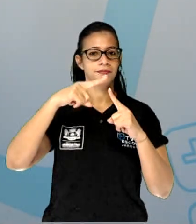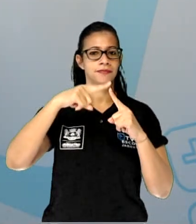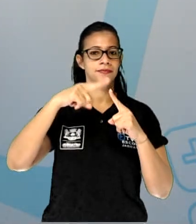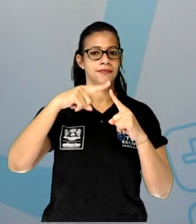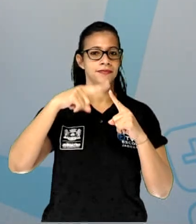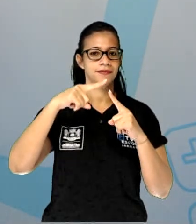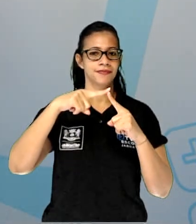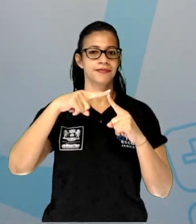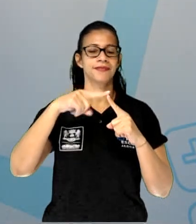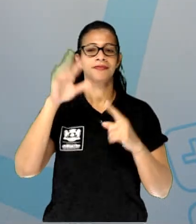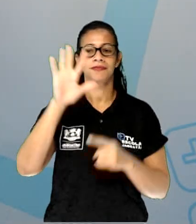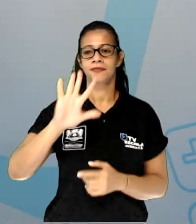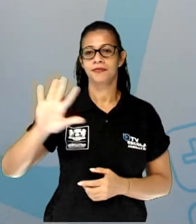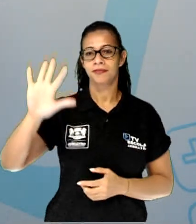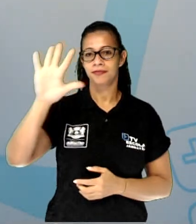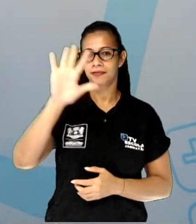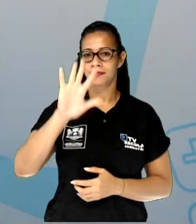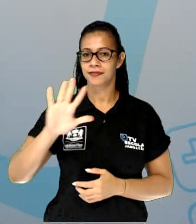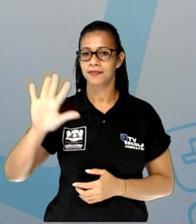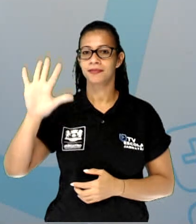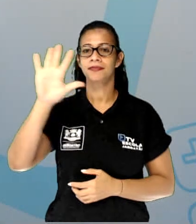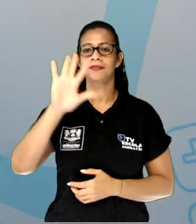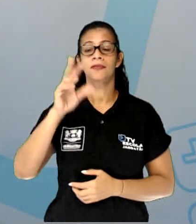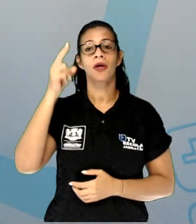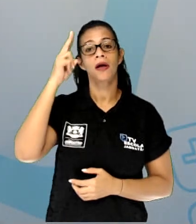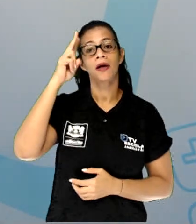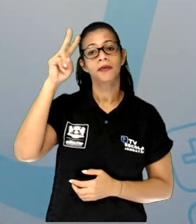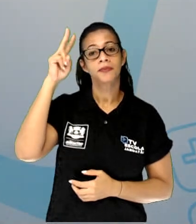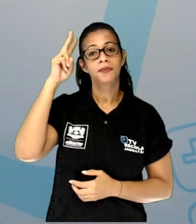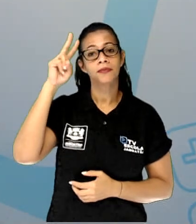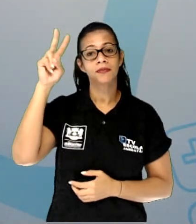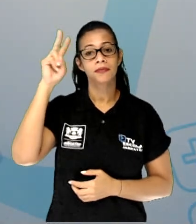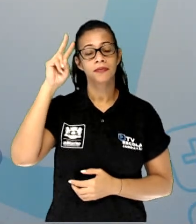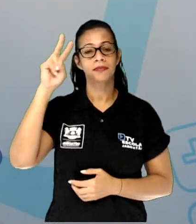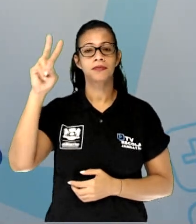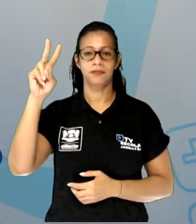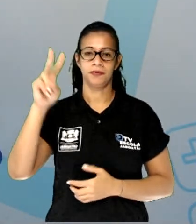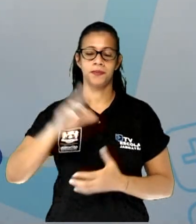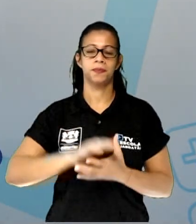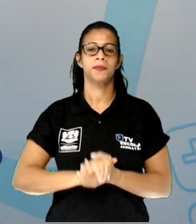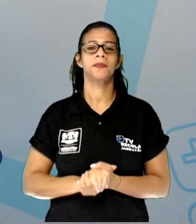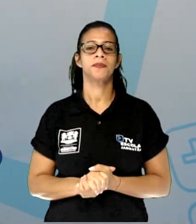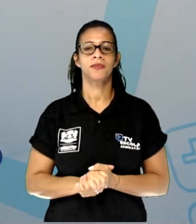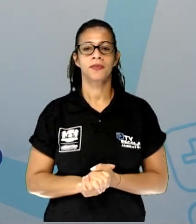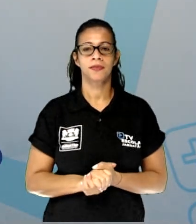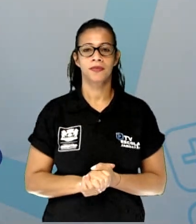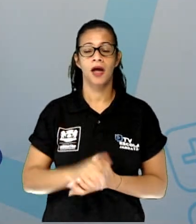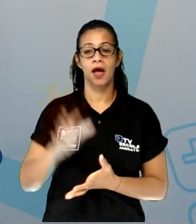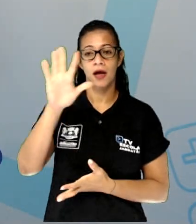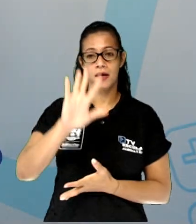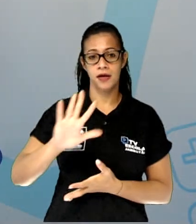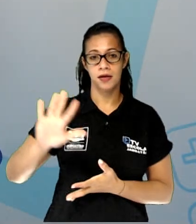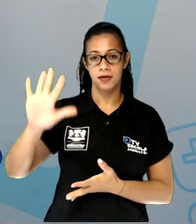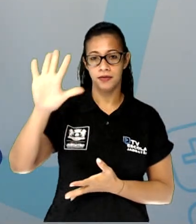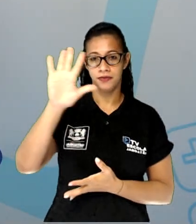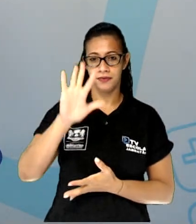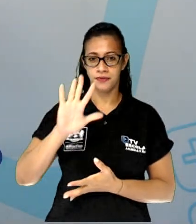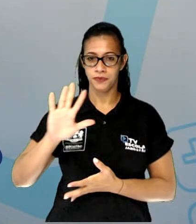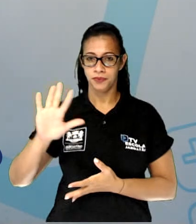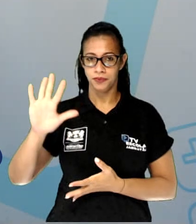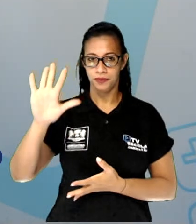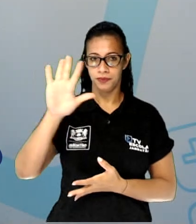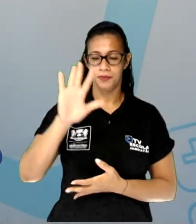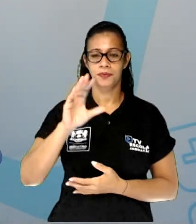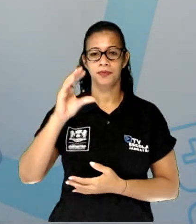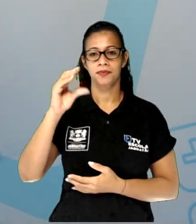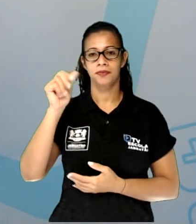plantas. Lembrando que planta é uma representação cartográfica dentro do grande assunto da cartografia que